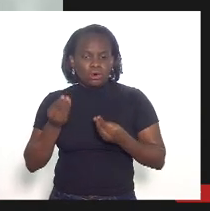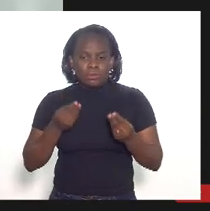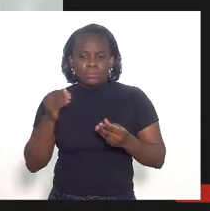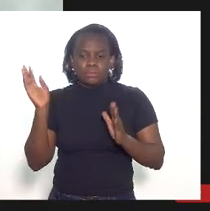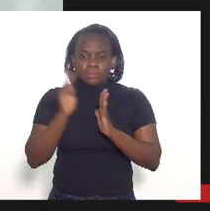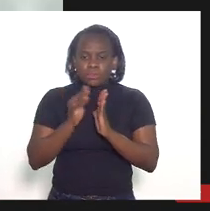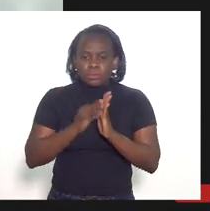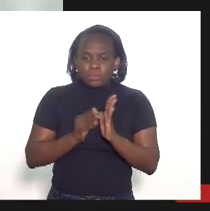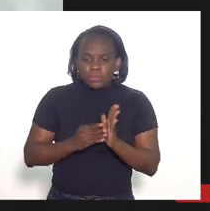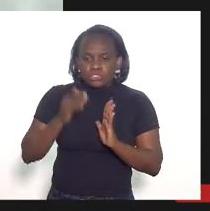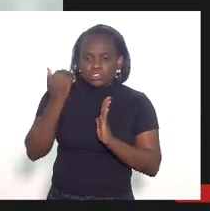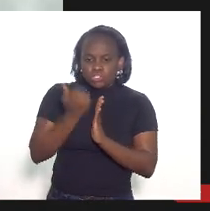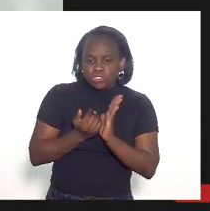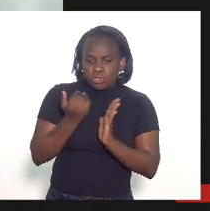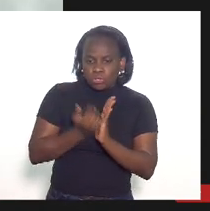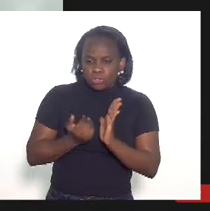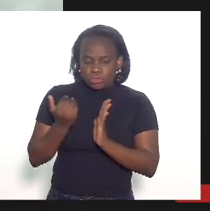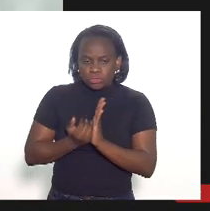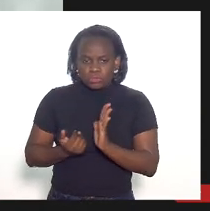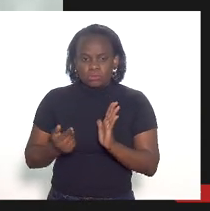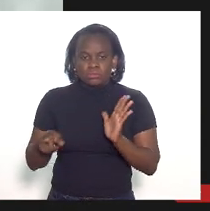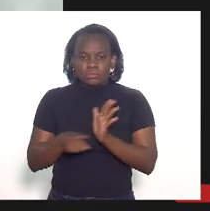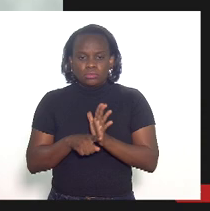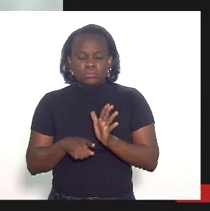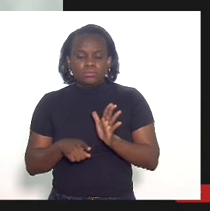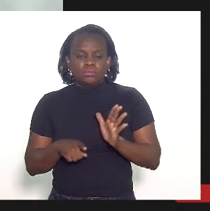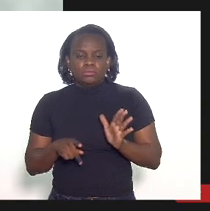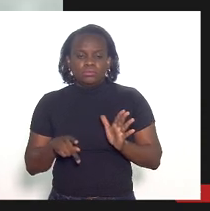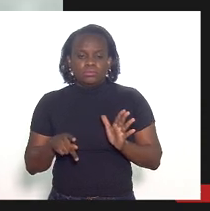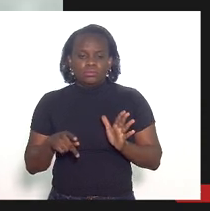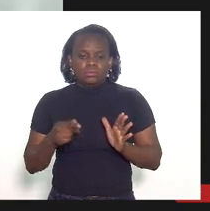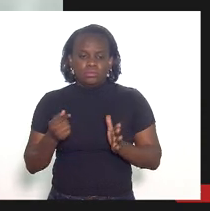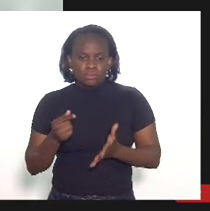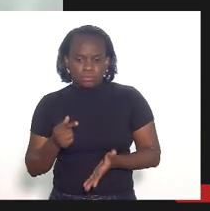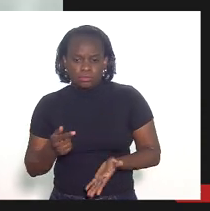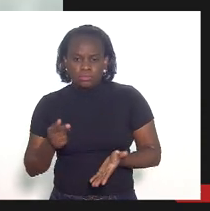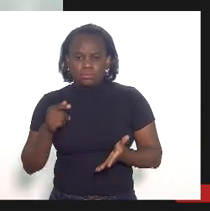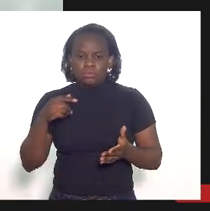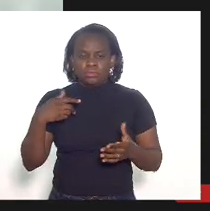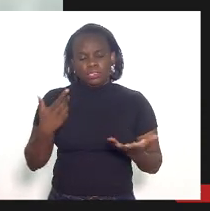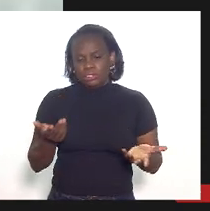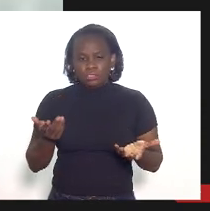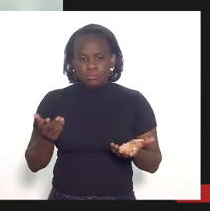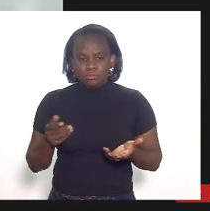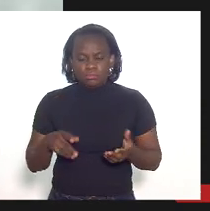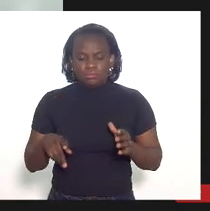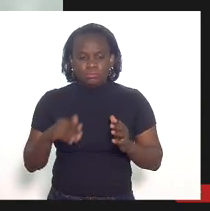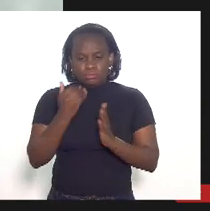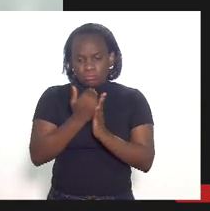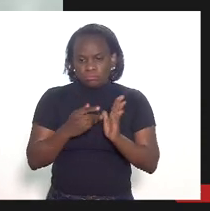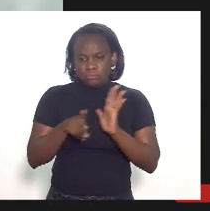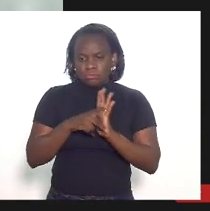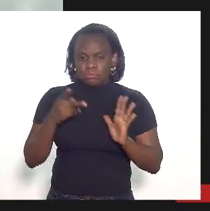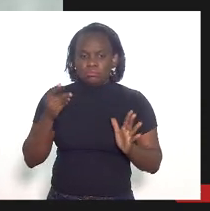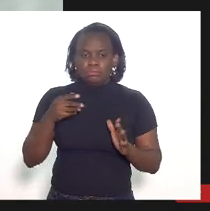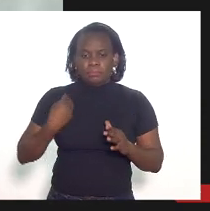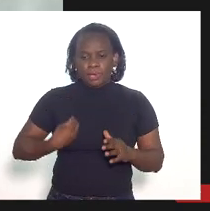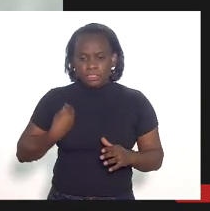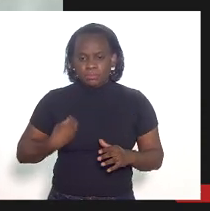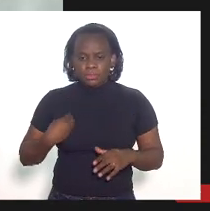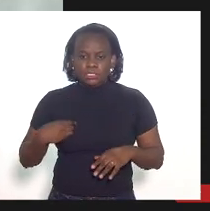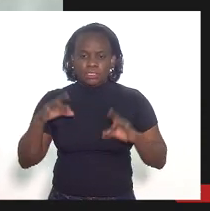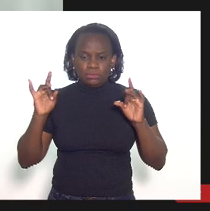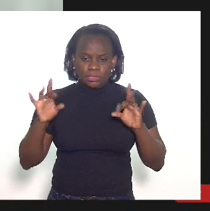lançados os descontos dos créditos em tese dedutíveis das participações